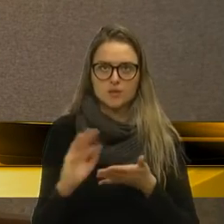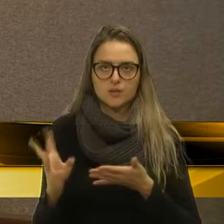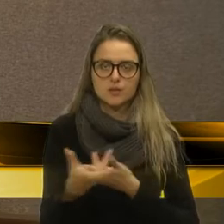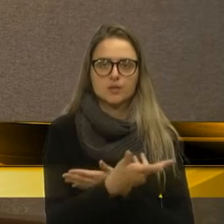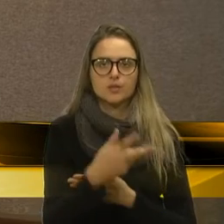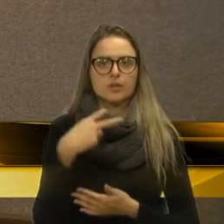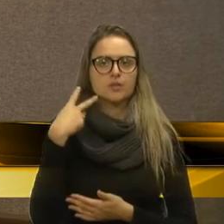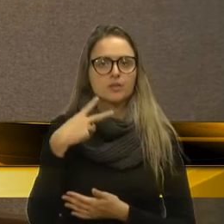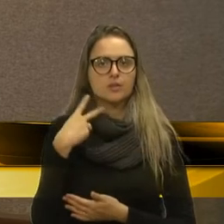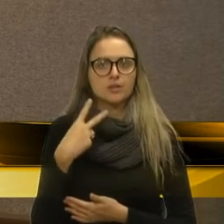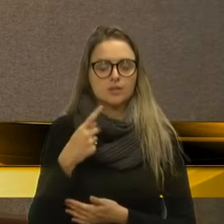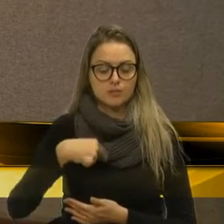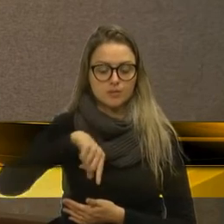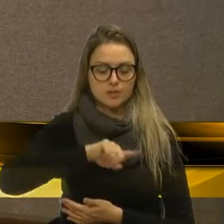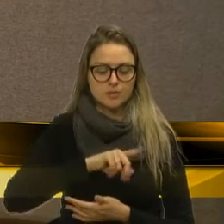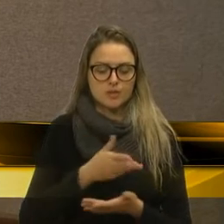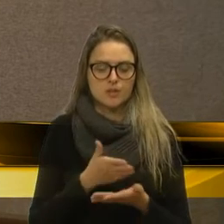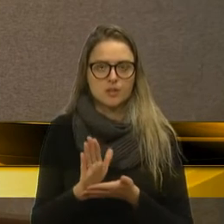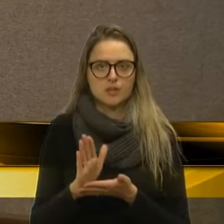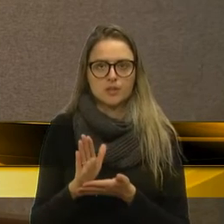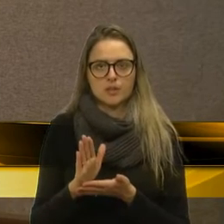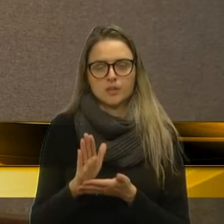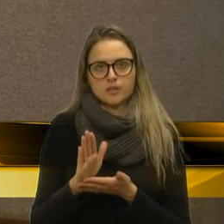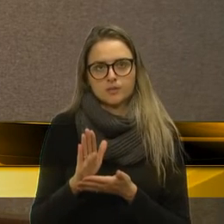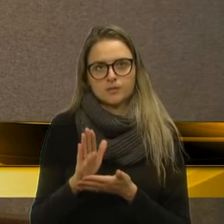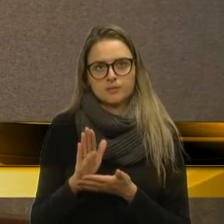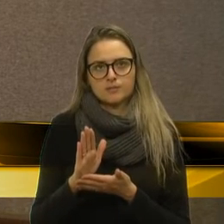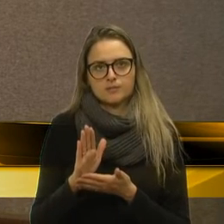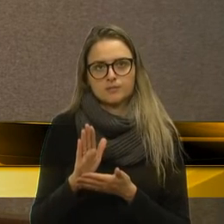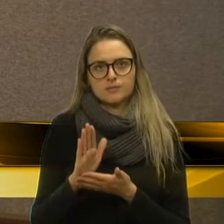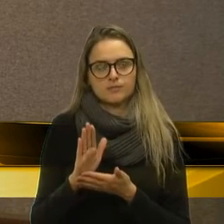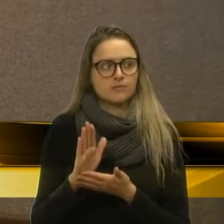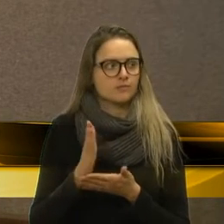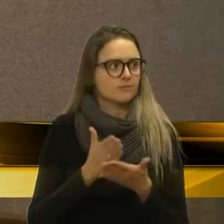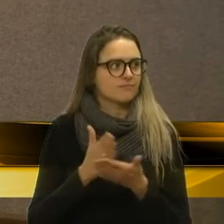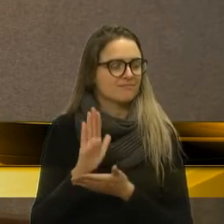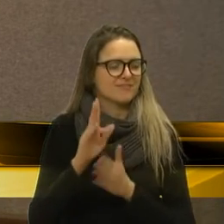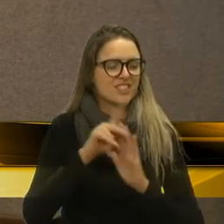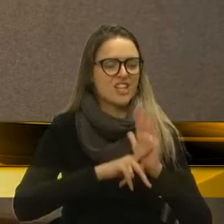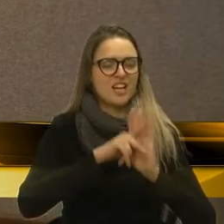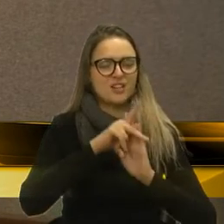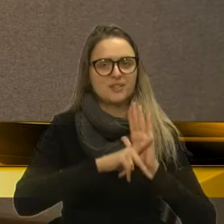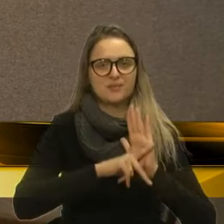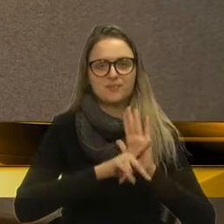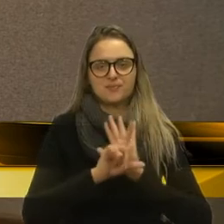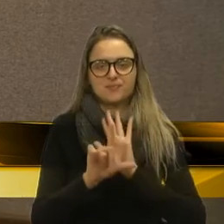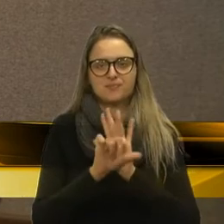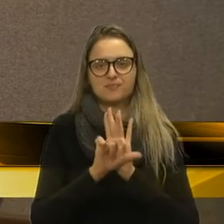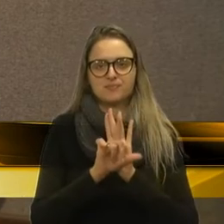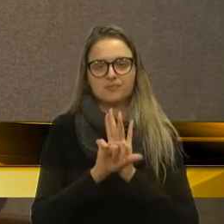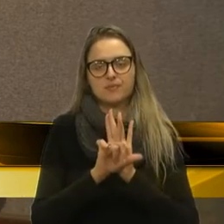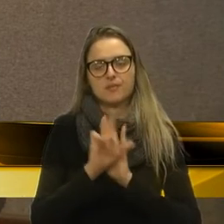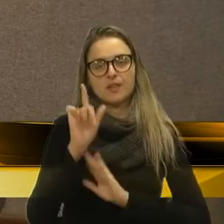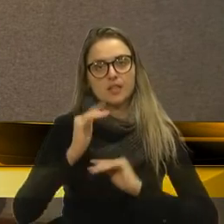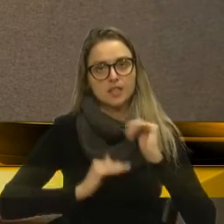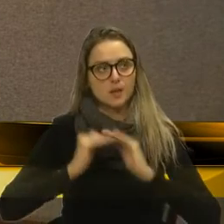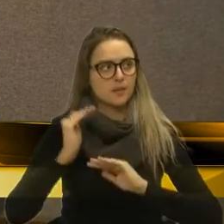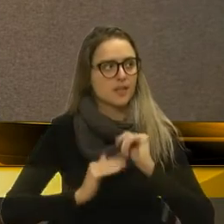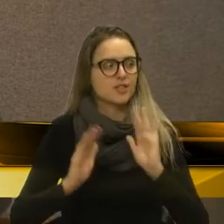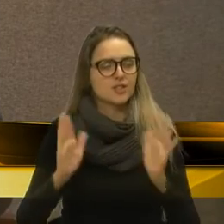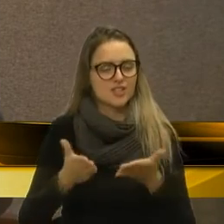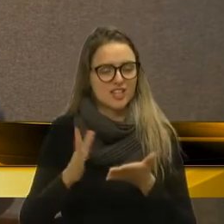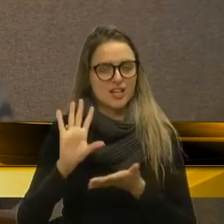nobres pares para que a gente aprove este projeto de lei que, na prática, é